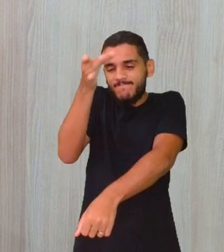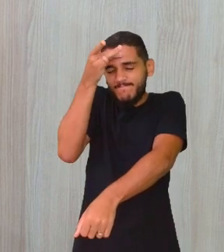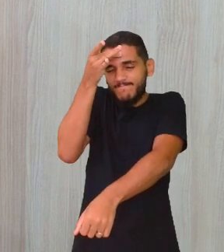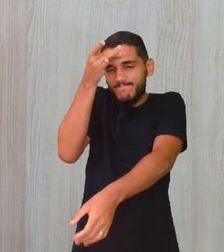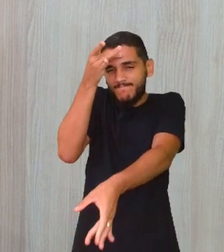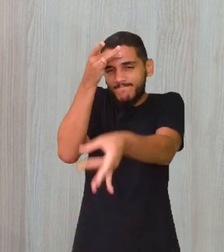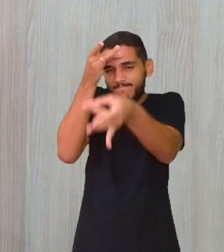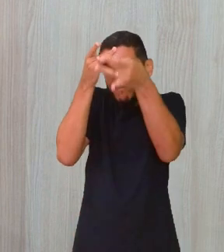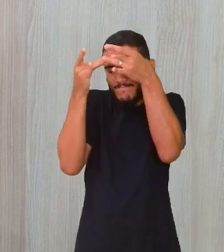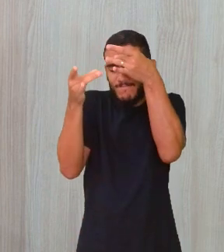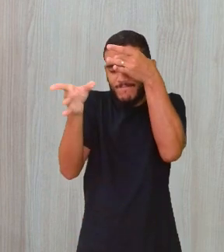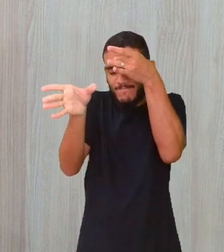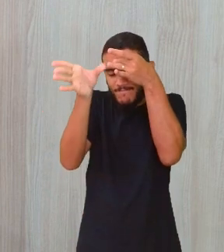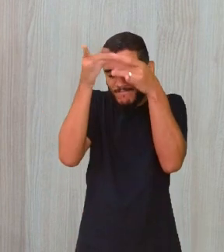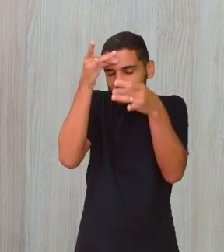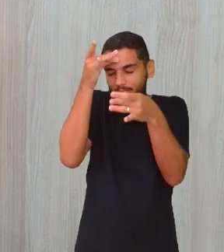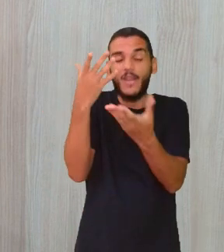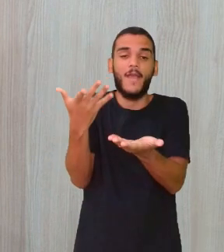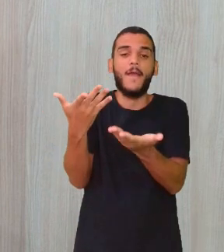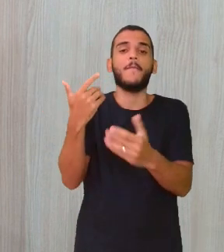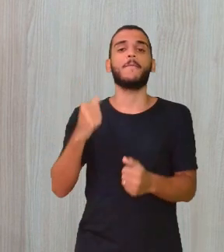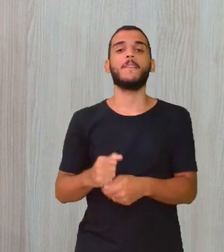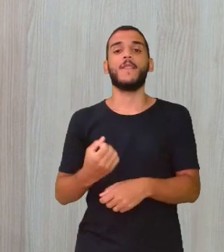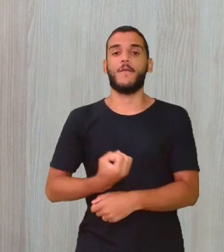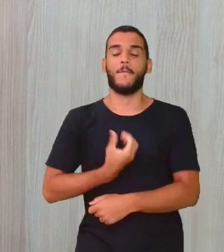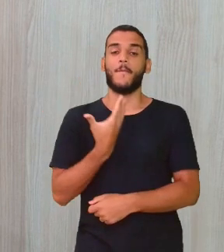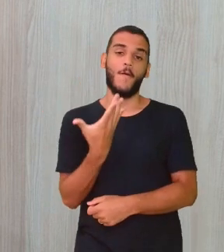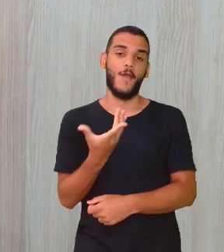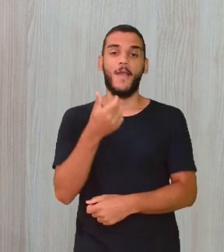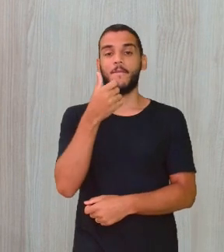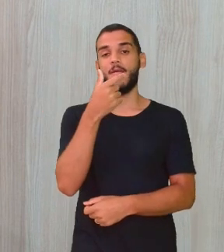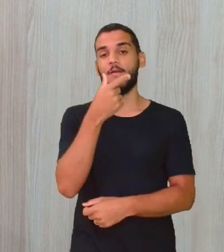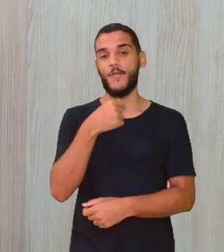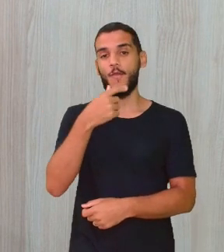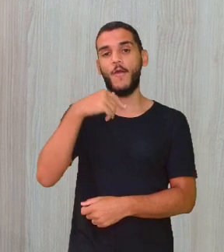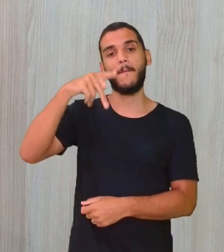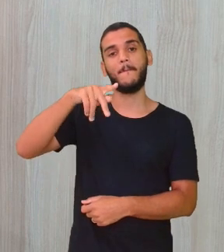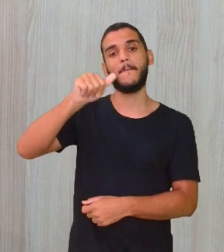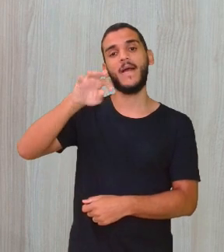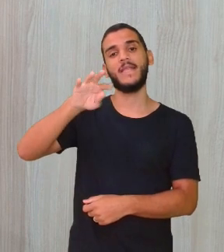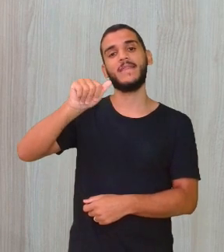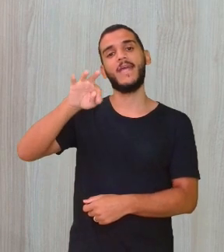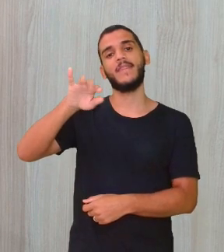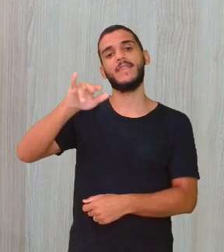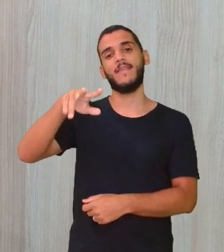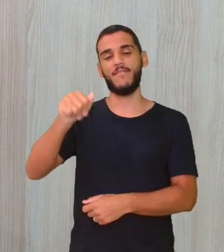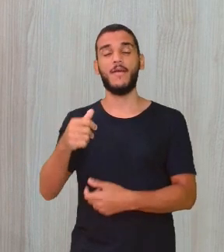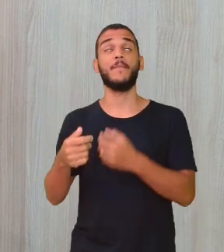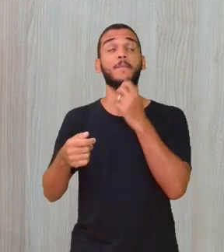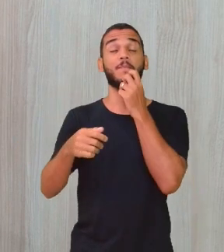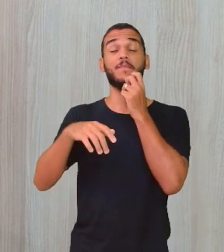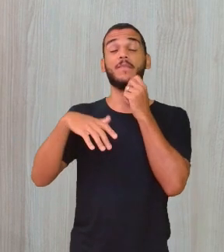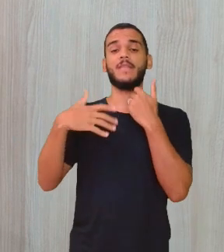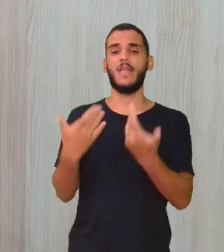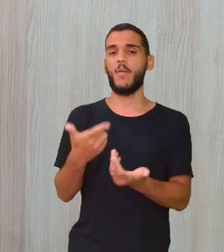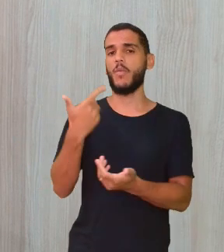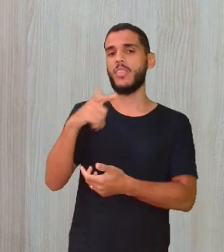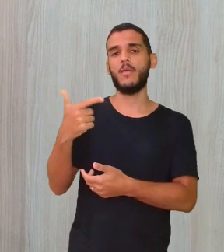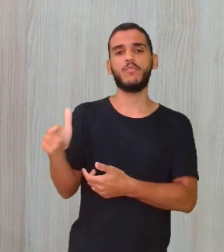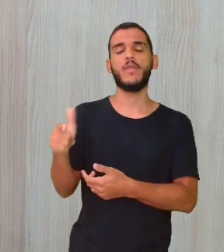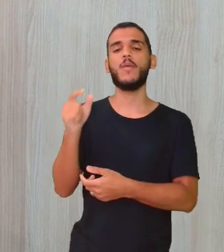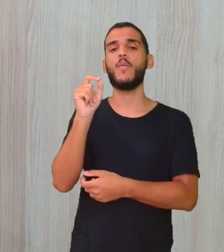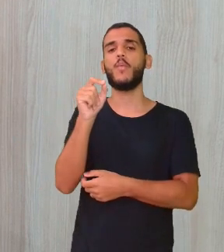poema de Patativa do Saré. E mesmo não tendo essa língua